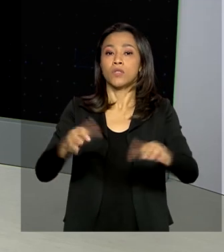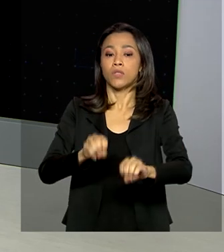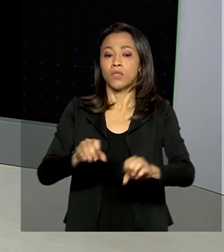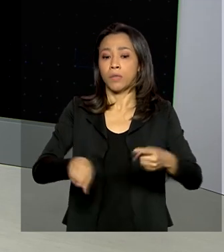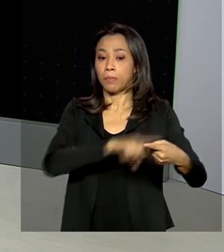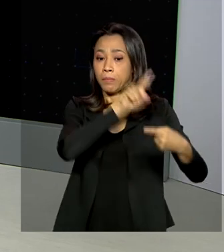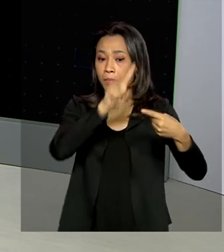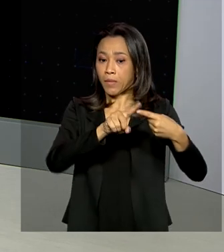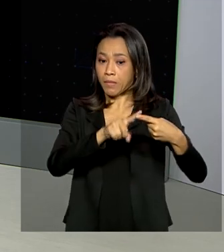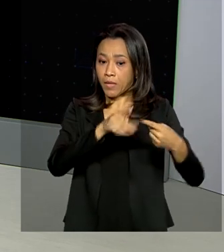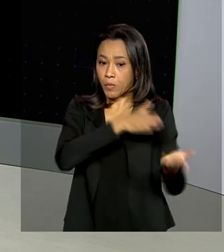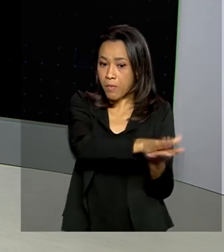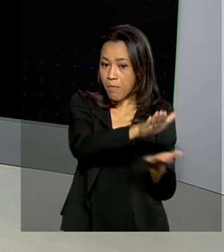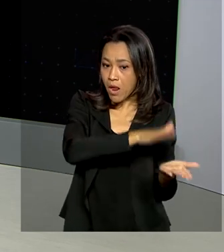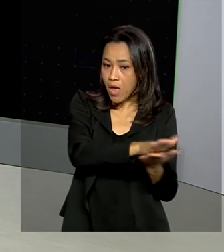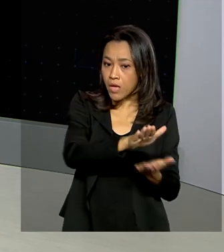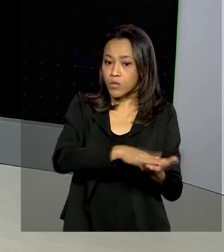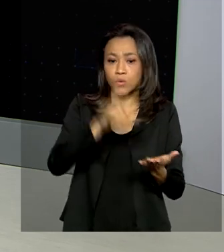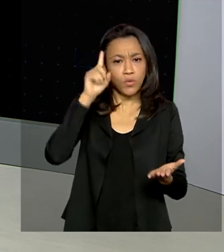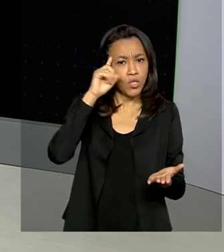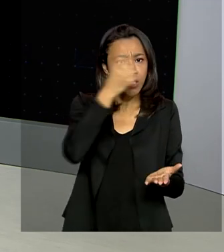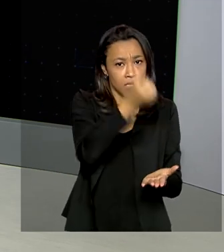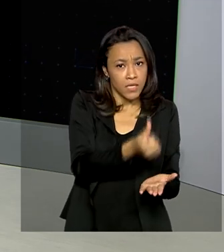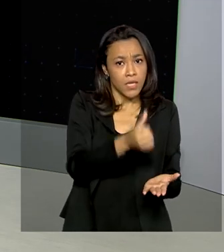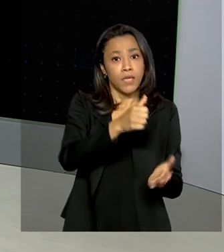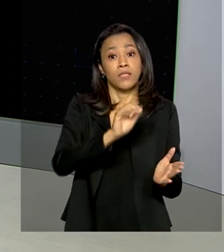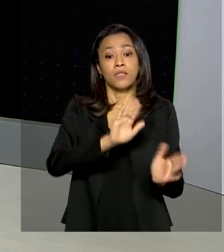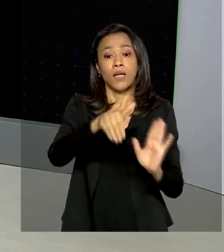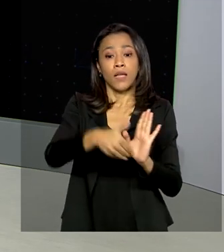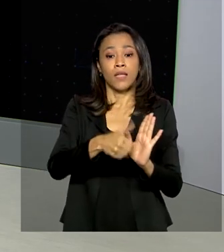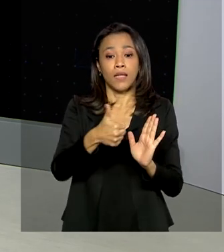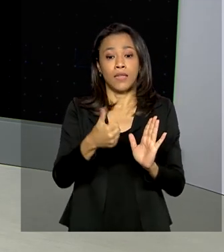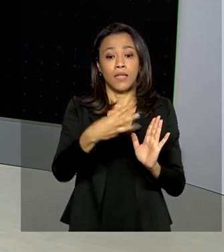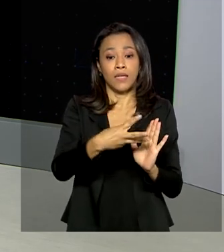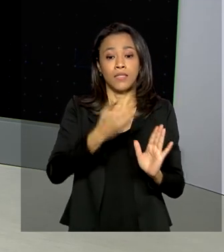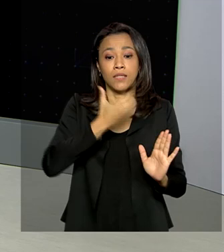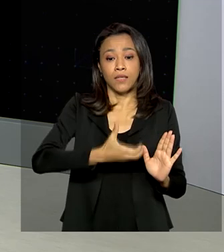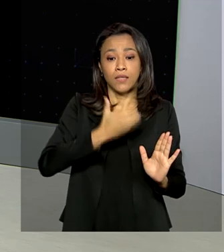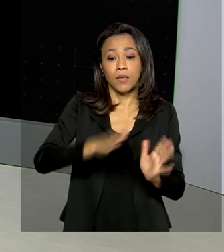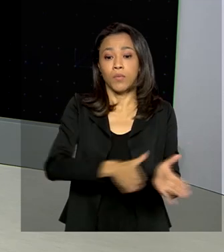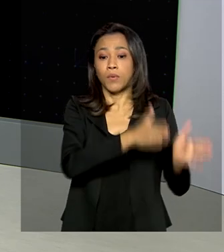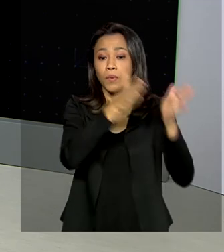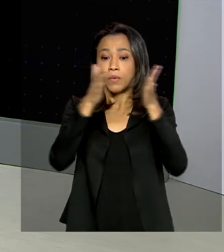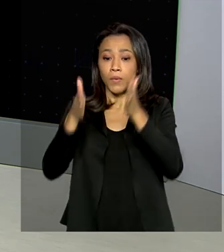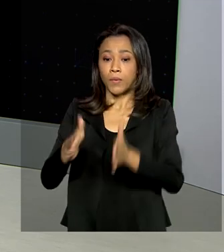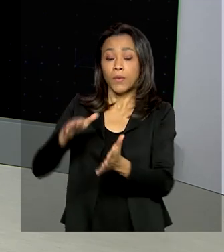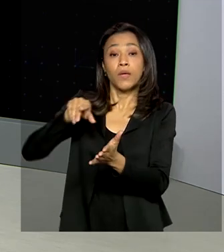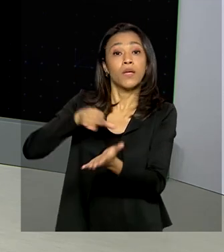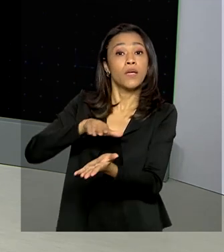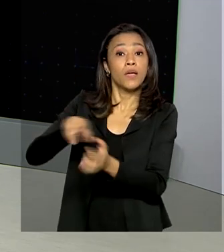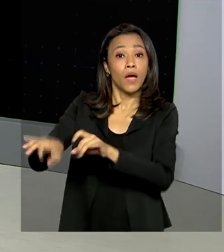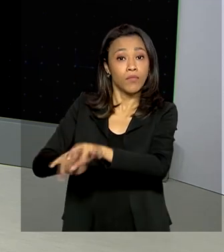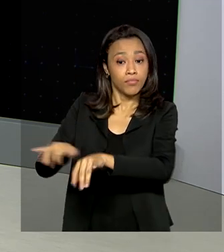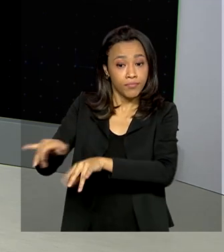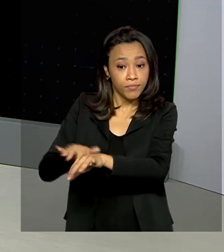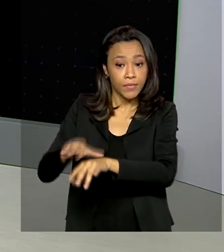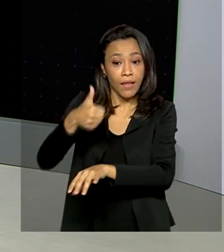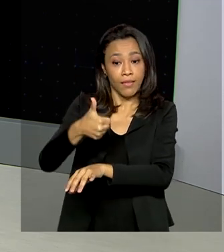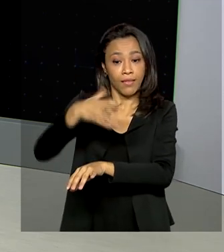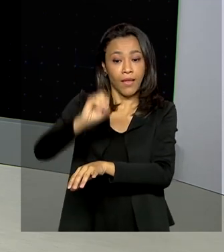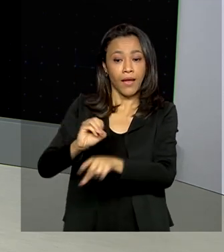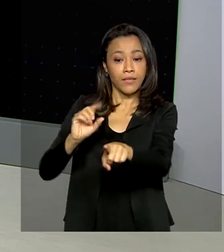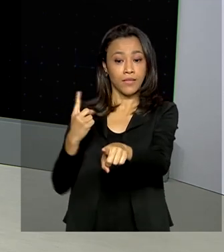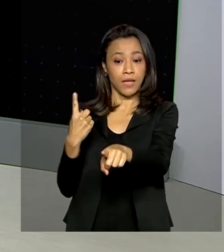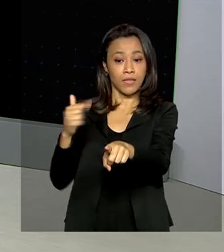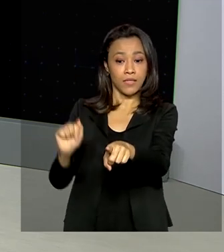delas, o Enem impresso seria nos dias 6 e 13 de dezembro e a prova digital aconteceria em 10 e 17 de